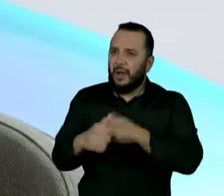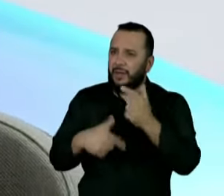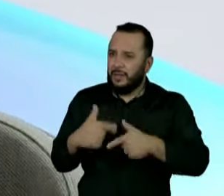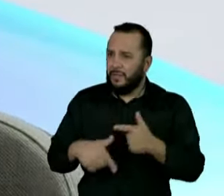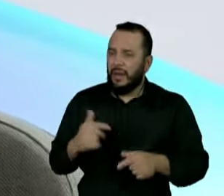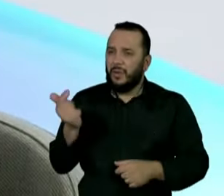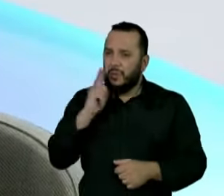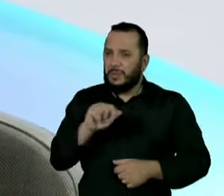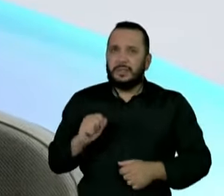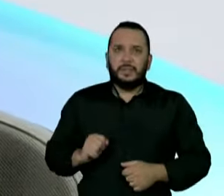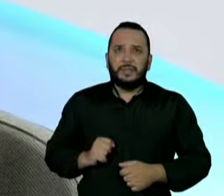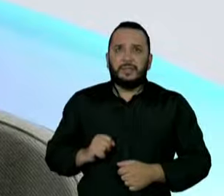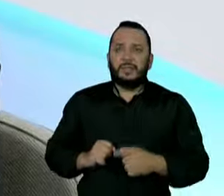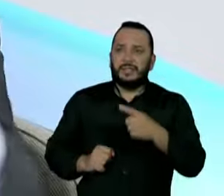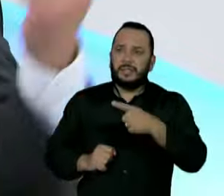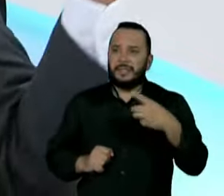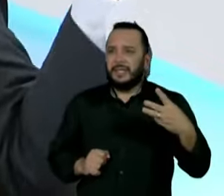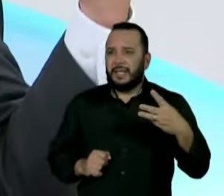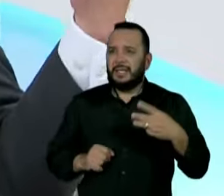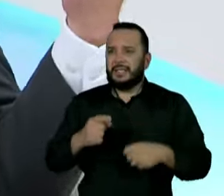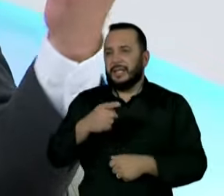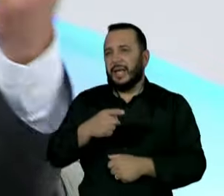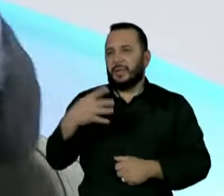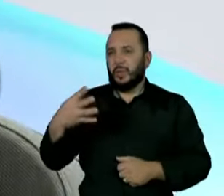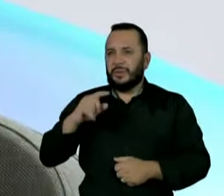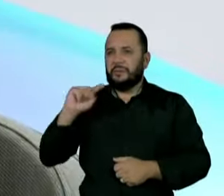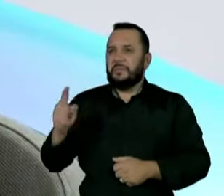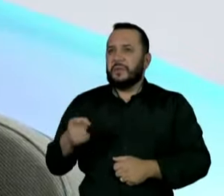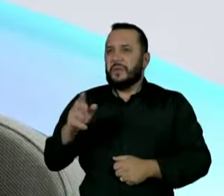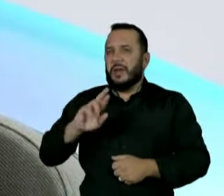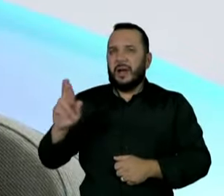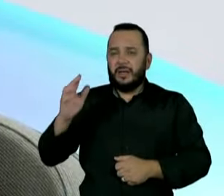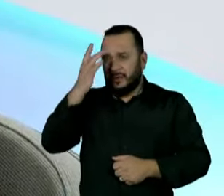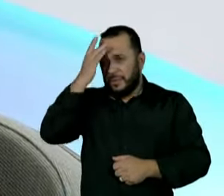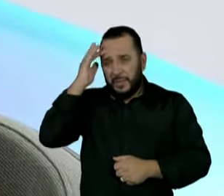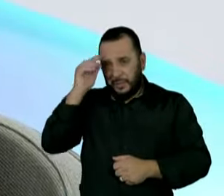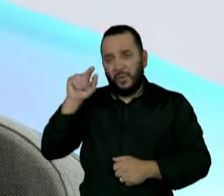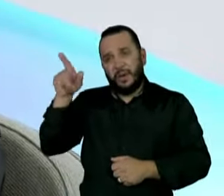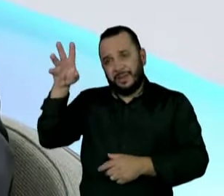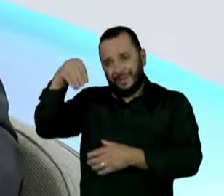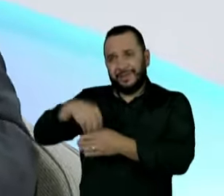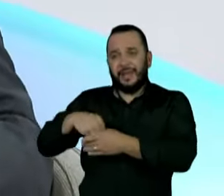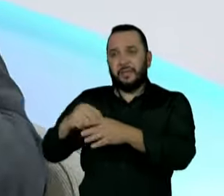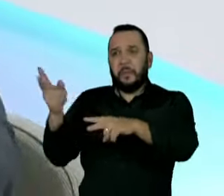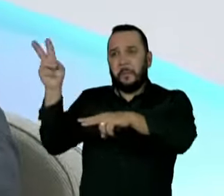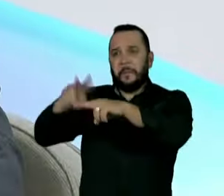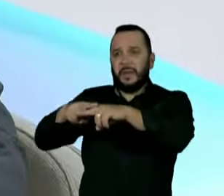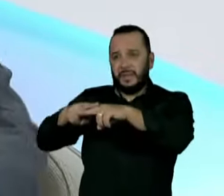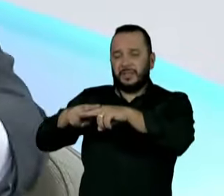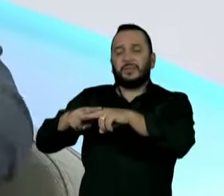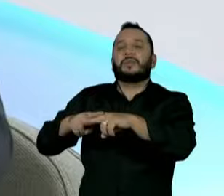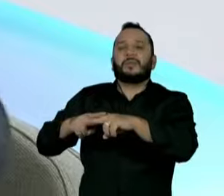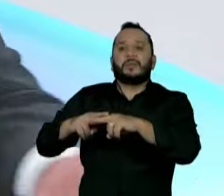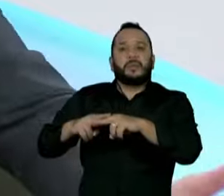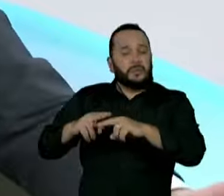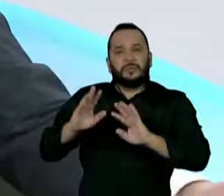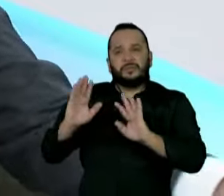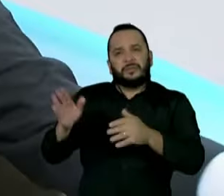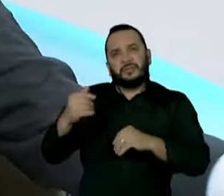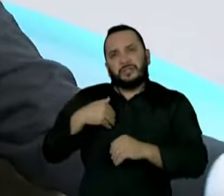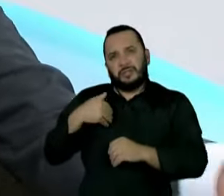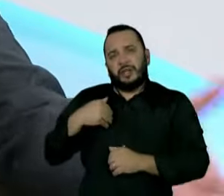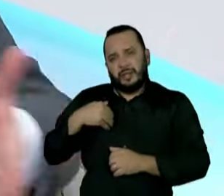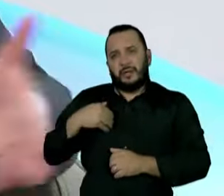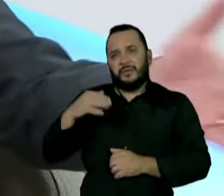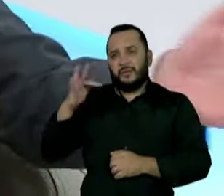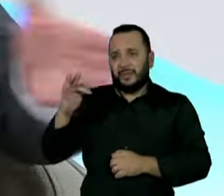Não tem nenhum sentido a gente gastar 13, 14 mil reais para um rapaz ficar na fundação casa, se a gente pode gastar mil reais e ter o menino com uma oportunidade